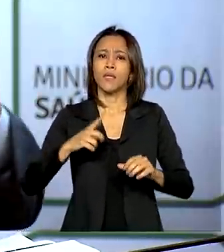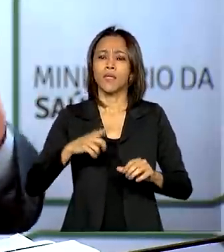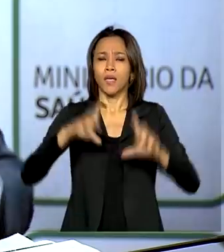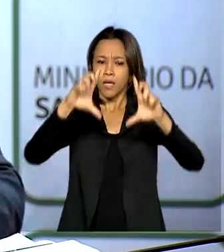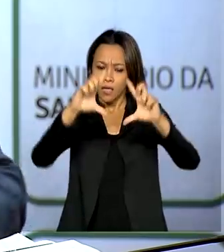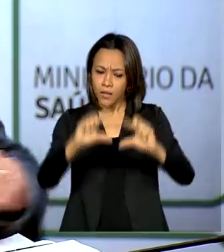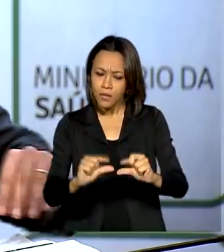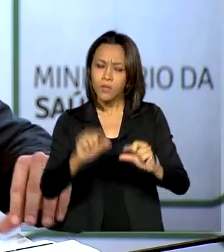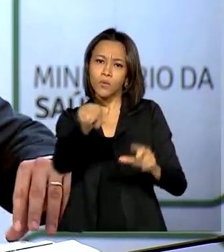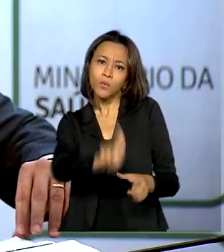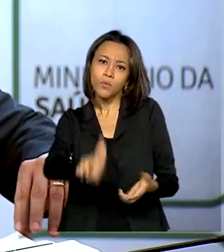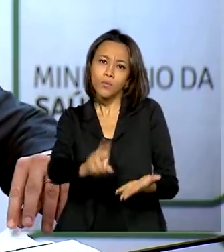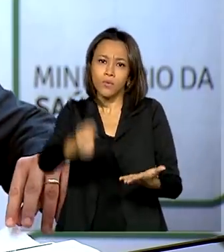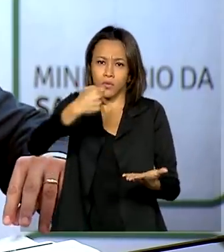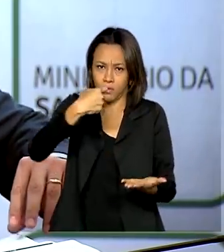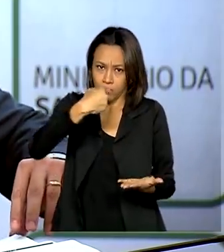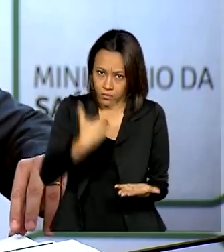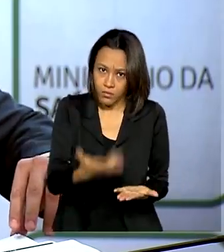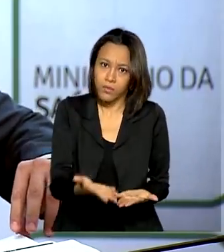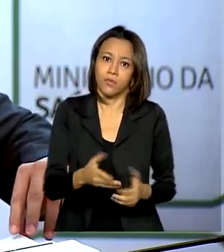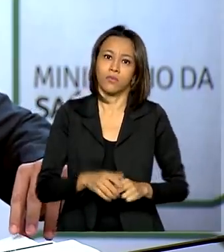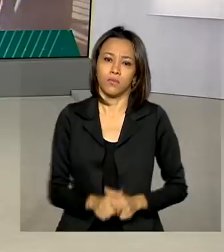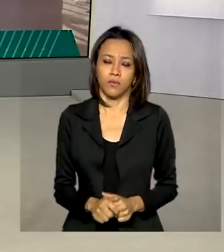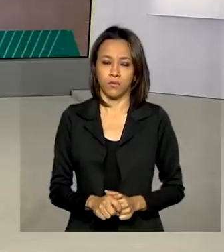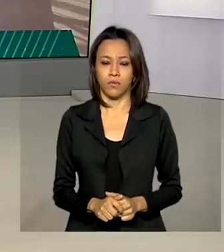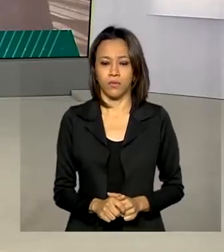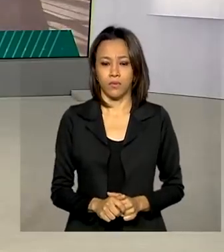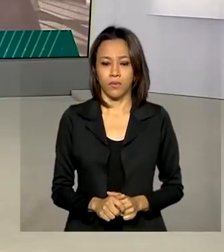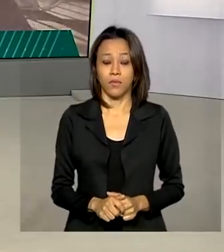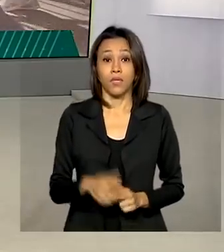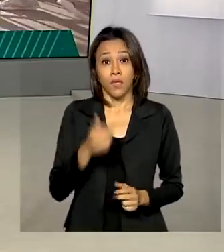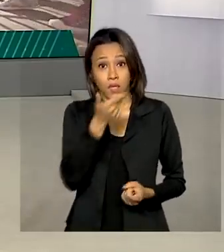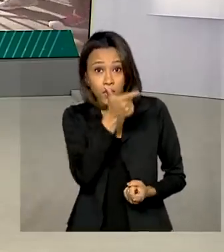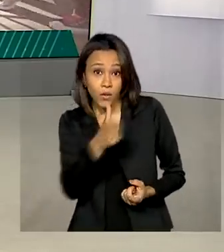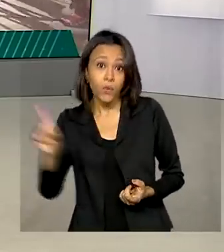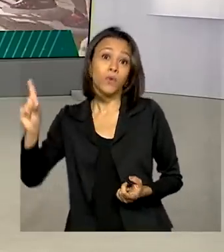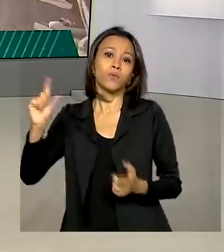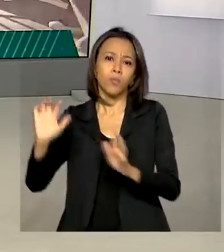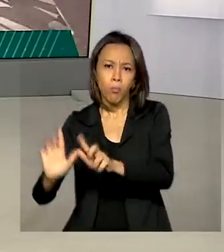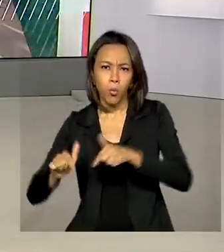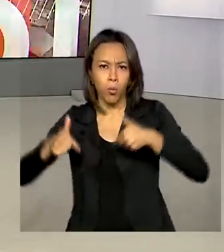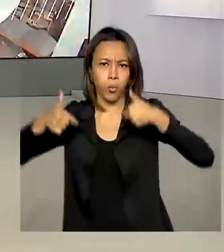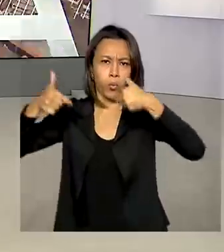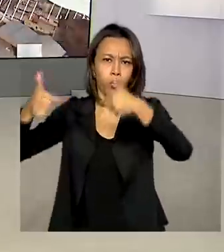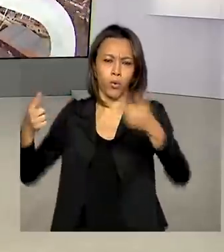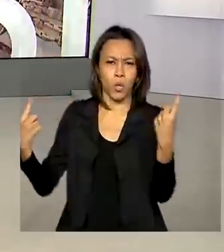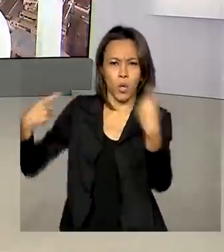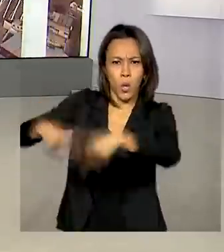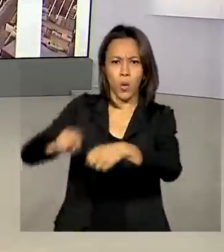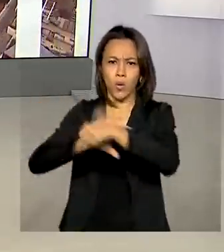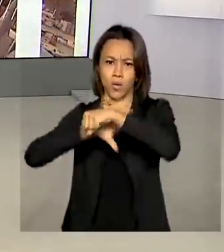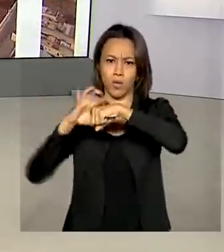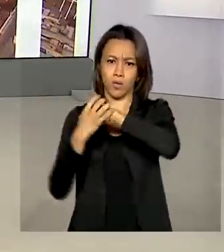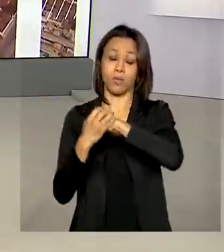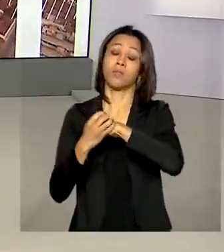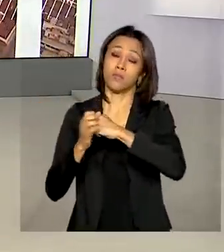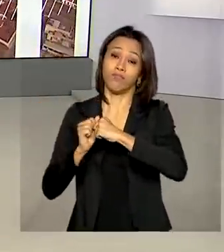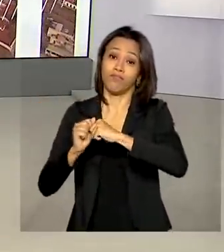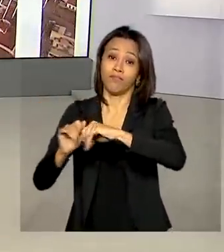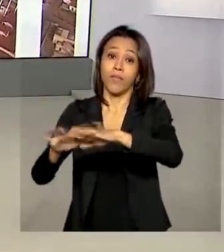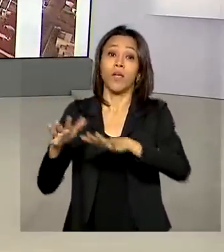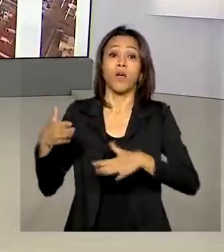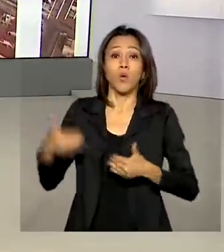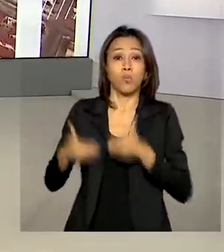num patamar mais baixo. Em outra frente de combate à Covid-19, o Ministério da Saúde